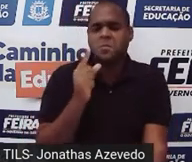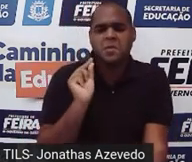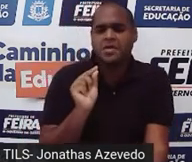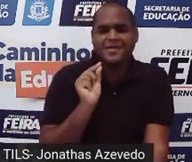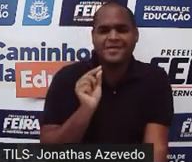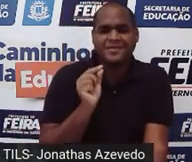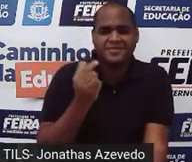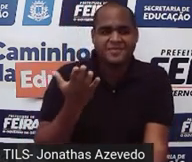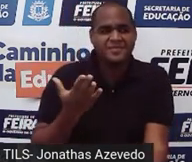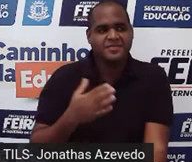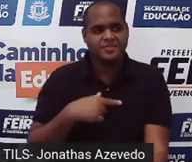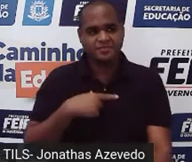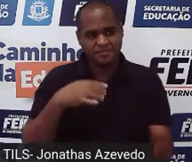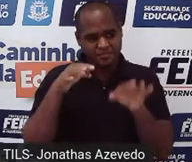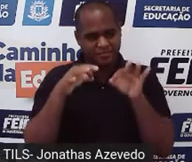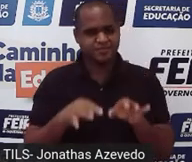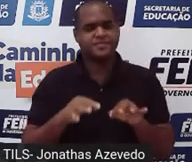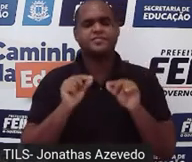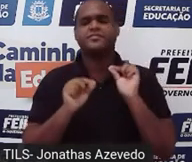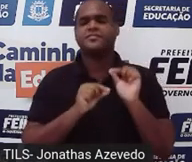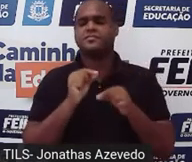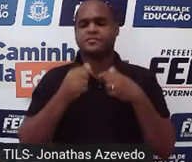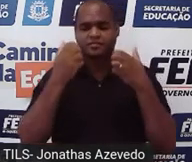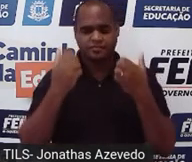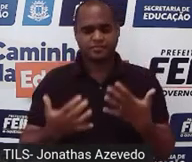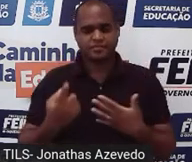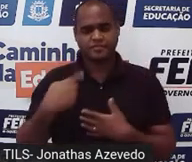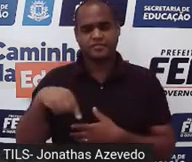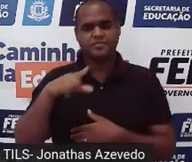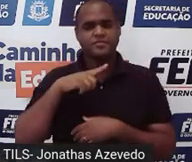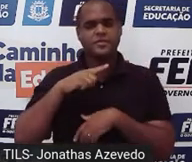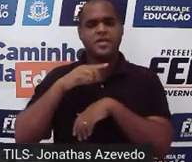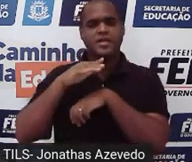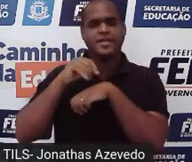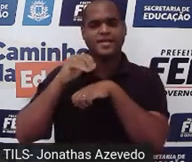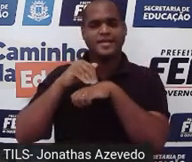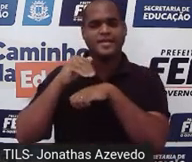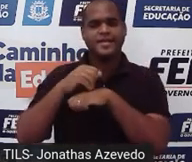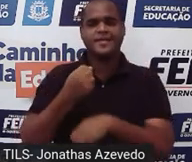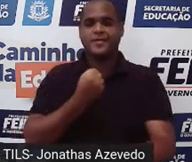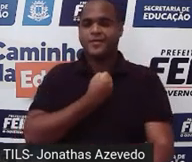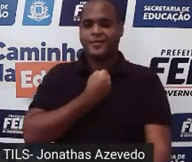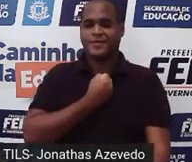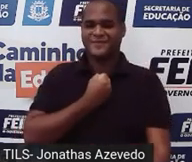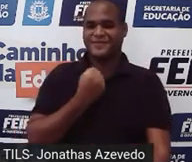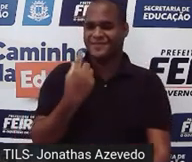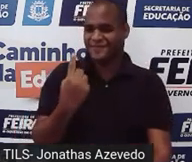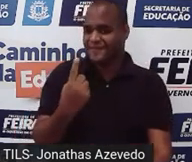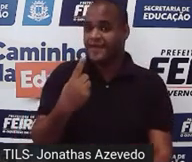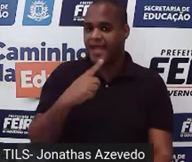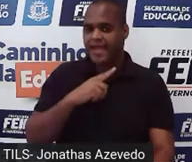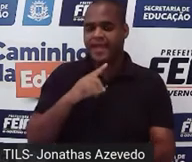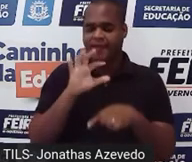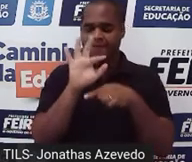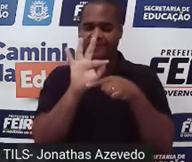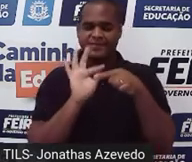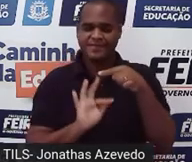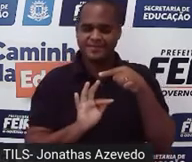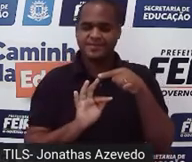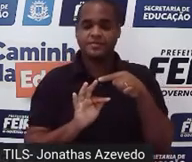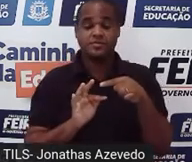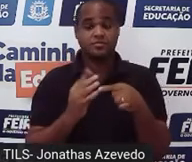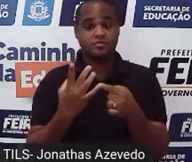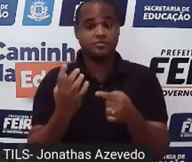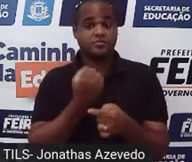Bom, é justamente o que a gente chama de fração unitária. São aquelas